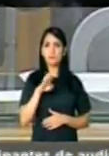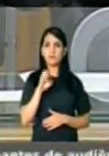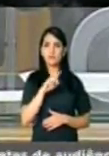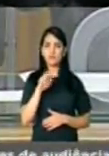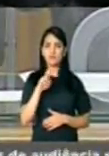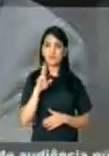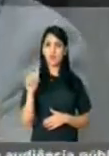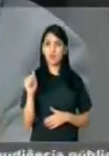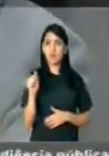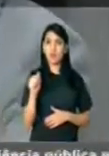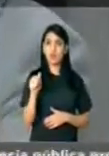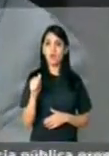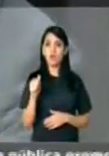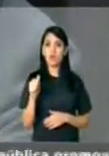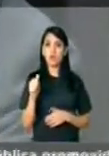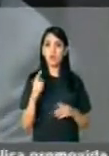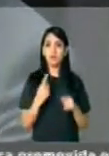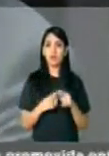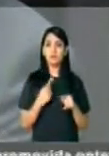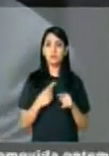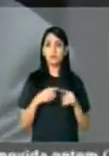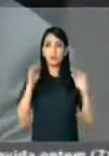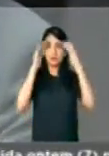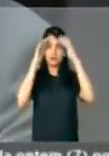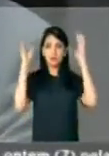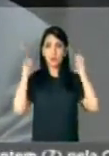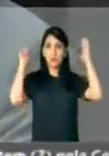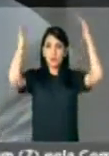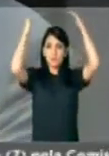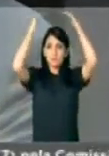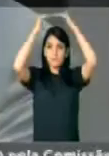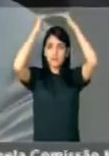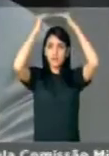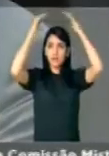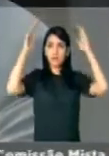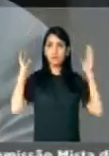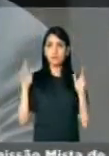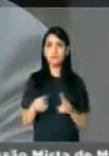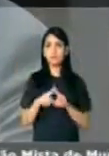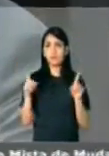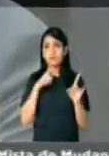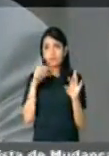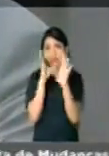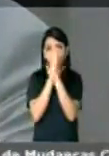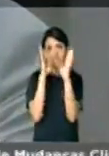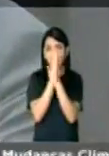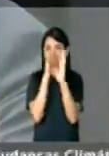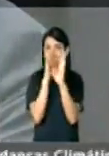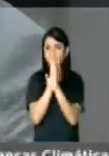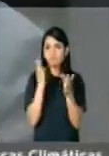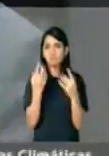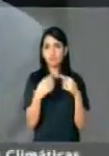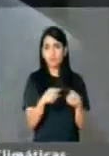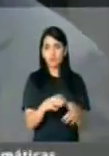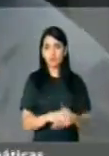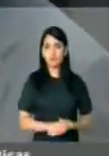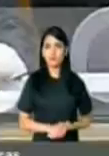Paulo. Porque ele está cumprindo a orientação do Papa Francisco, mas a direitona está enchendo a paciência.